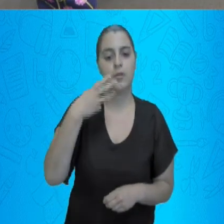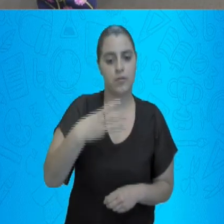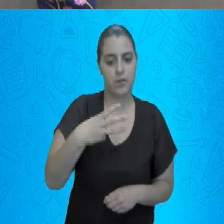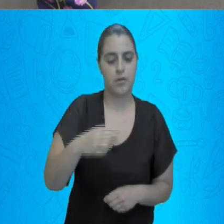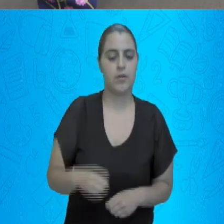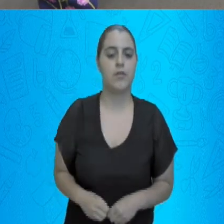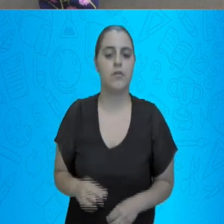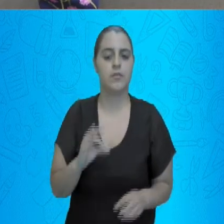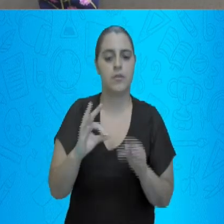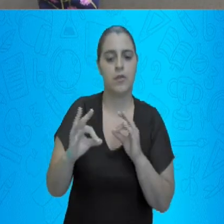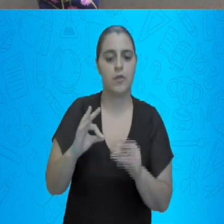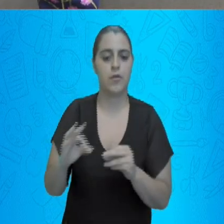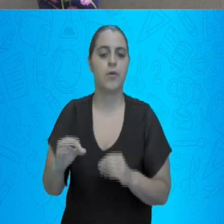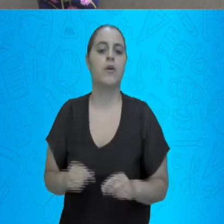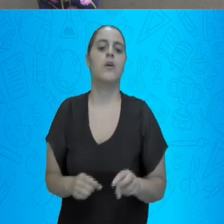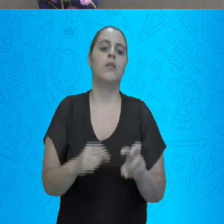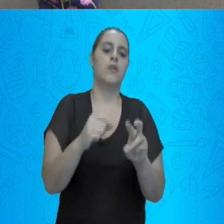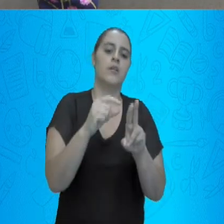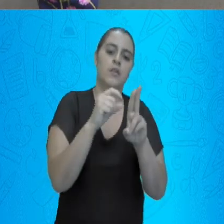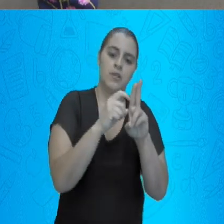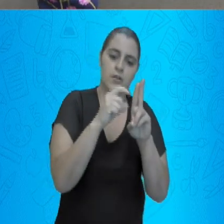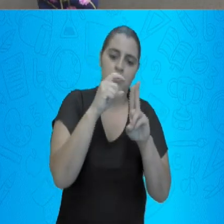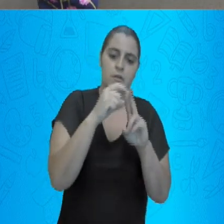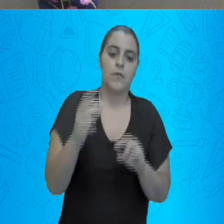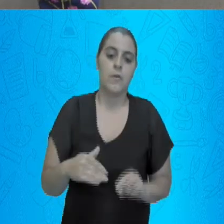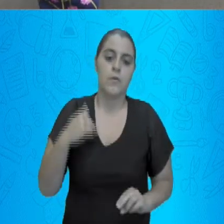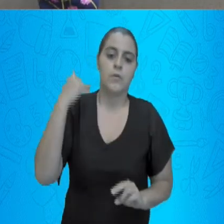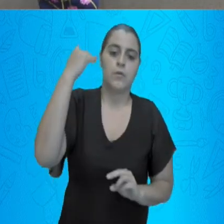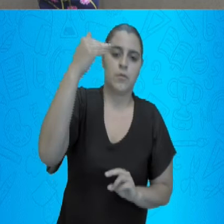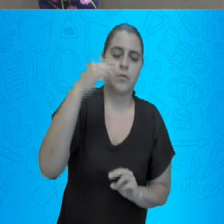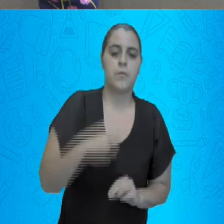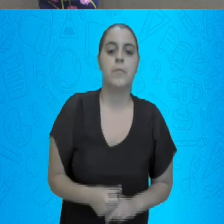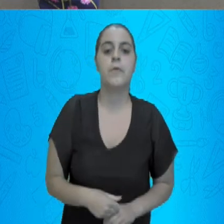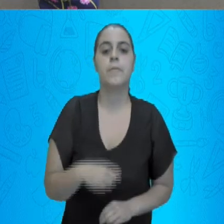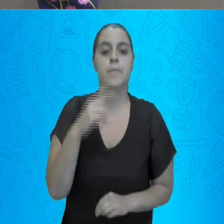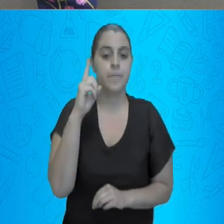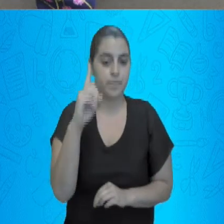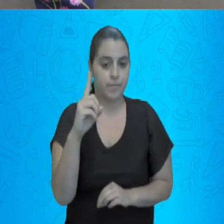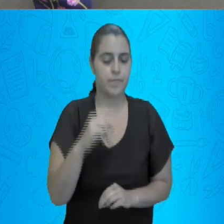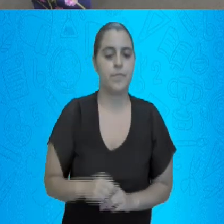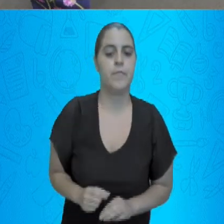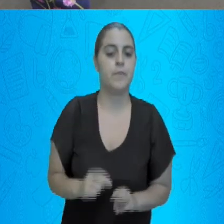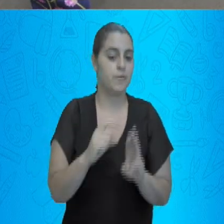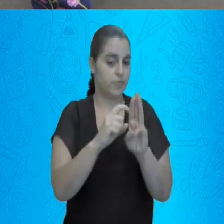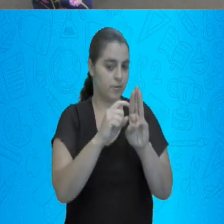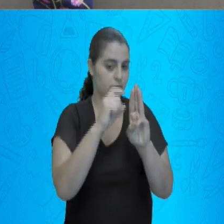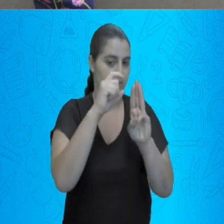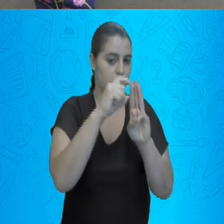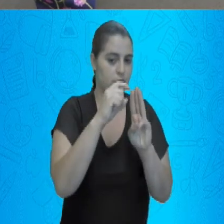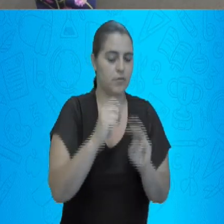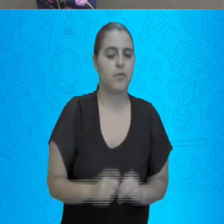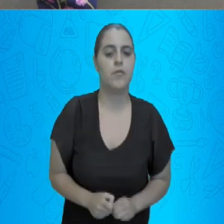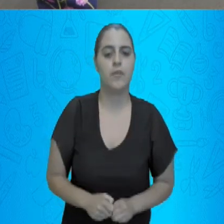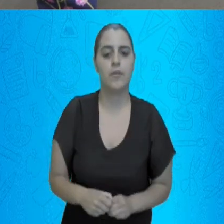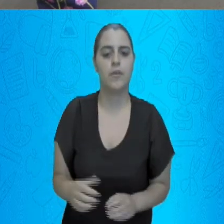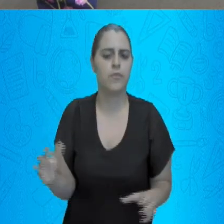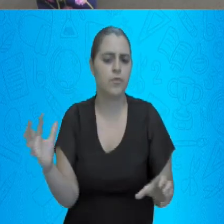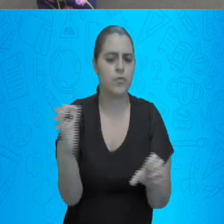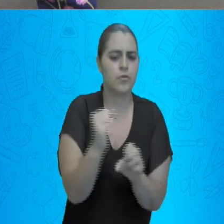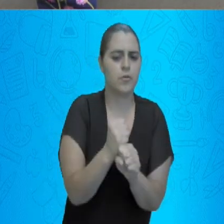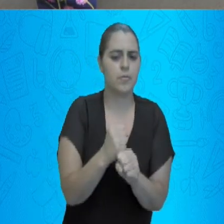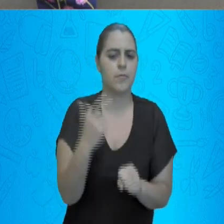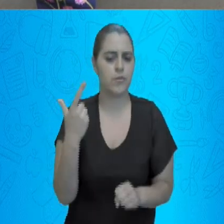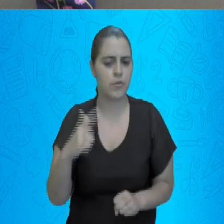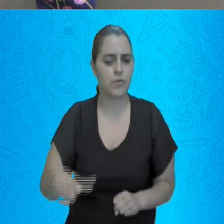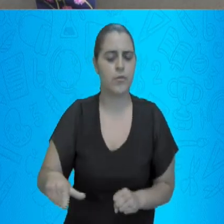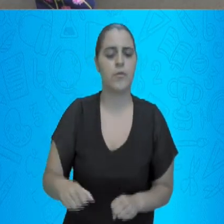ordem das dezenas. E vou subir o 1 para a centena. E eu vou somar novamente.